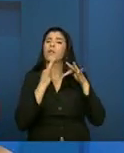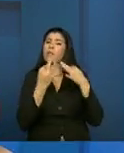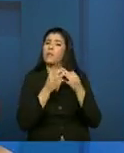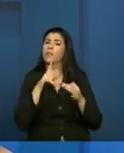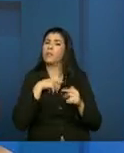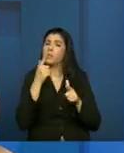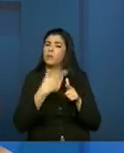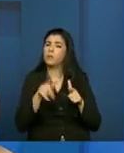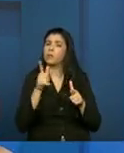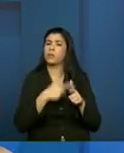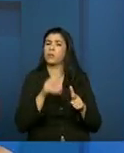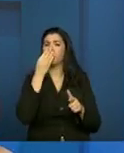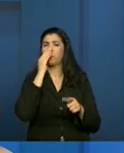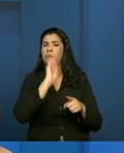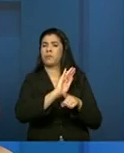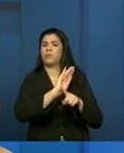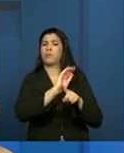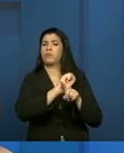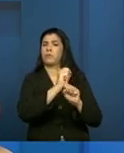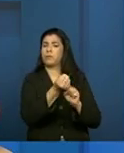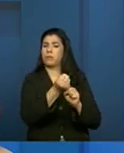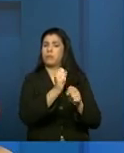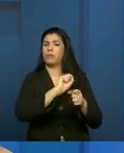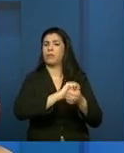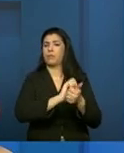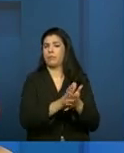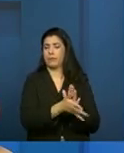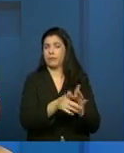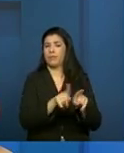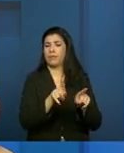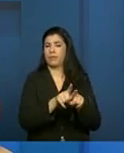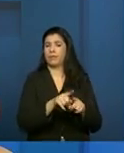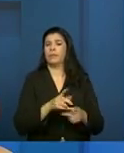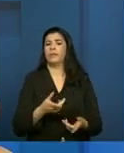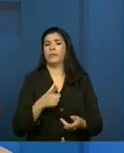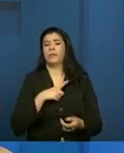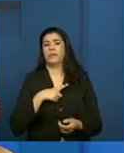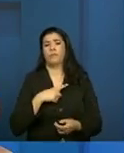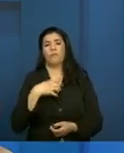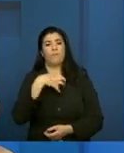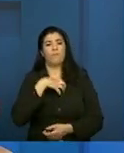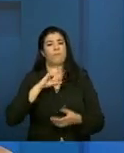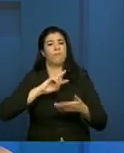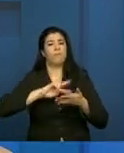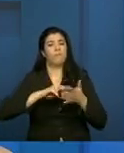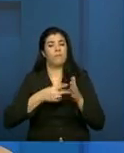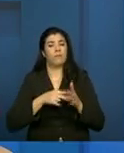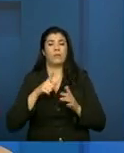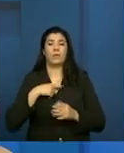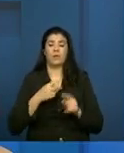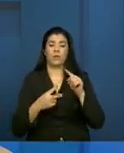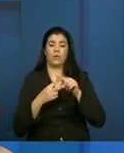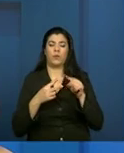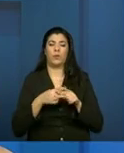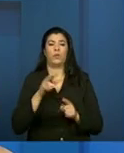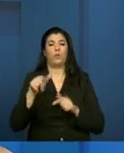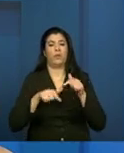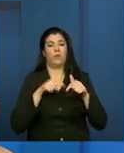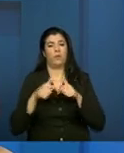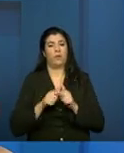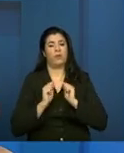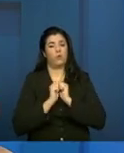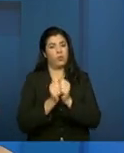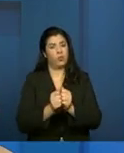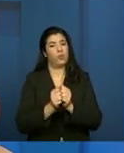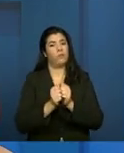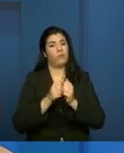os processos de exclusão a que estão submetidas. Então, é nesse sentido que para a gente é importante que essas duas funções do CRAS caminham lado